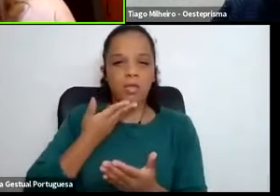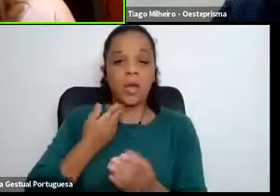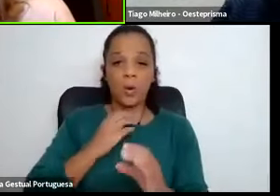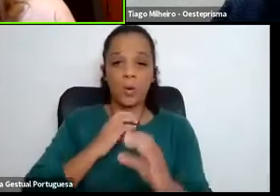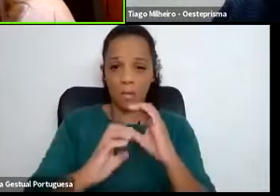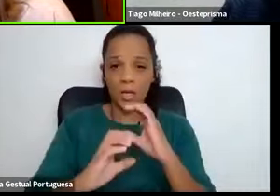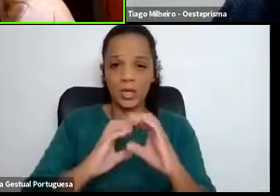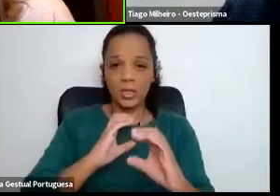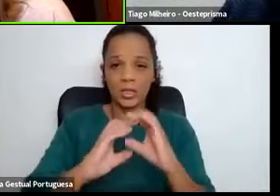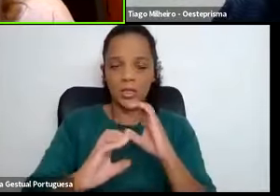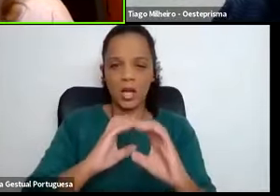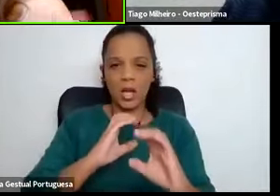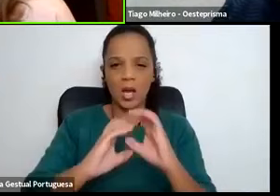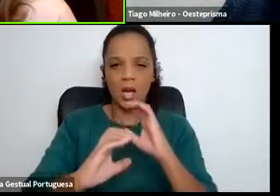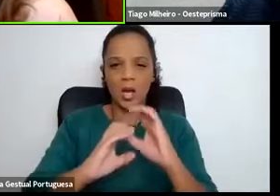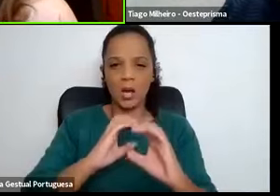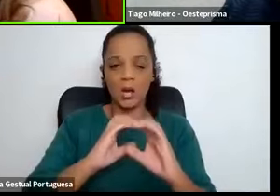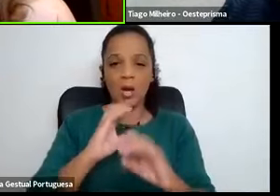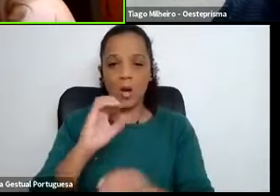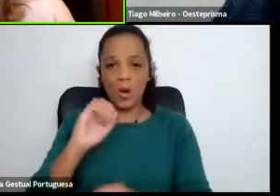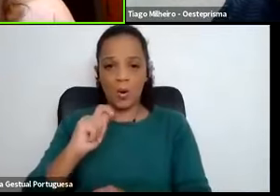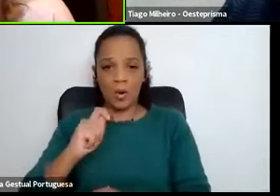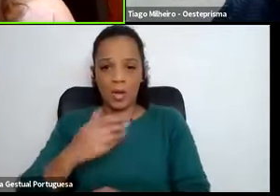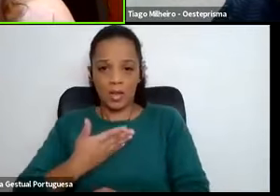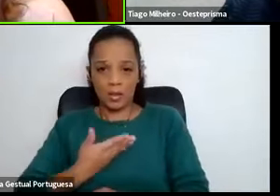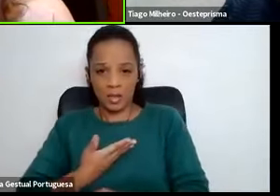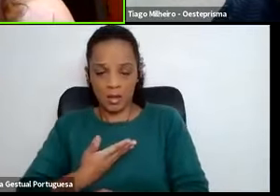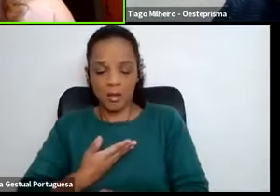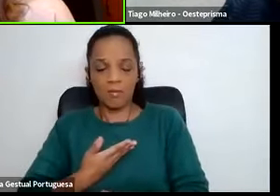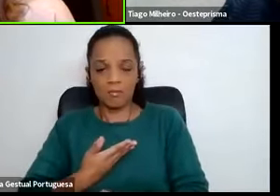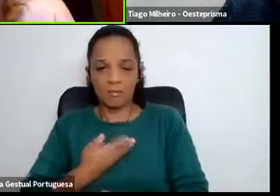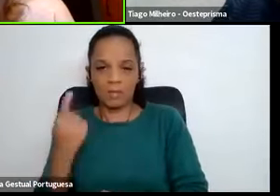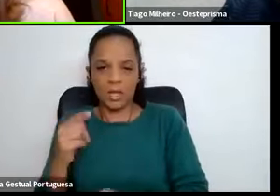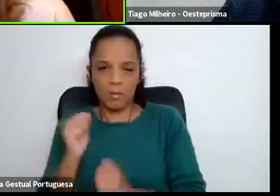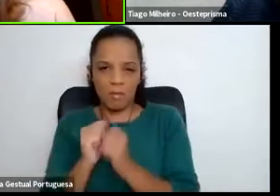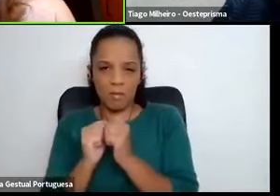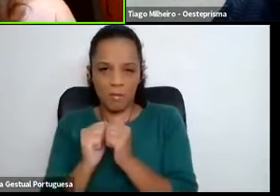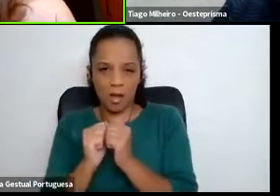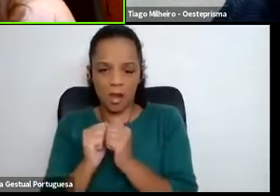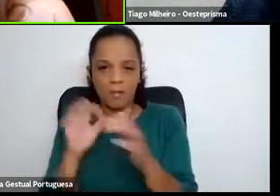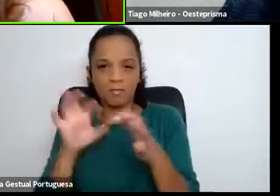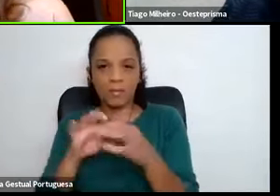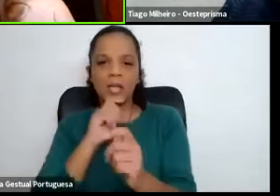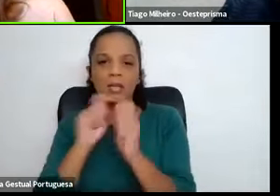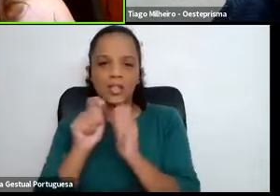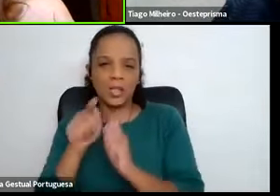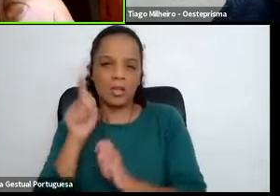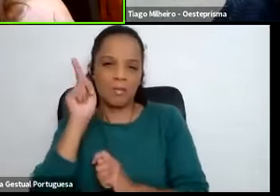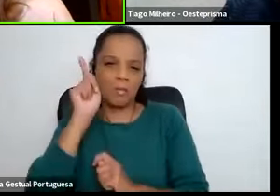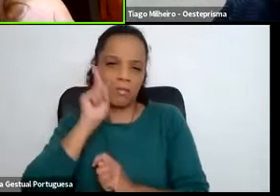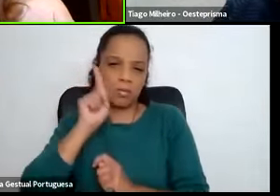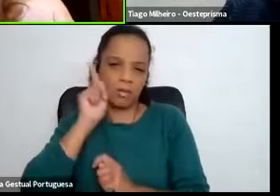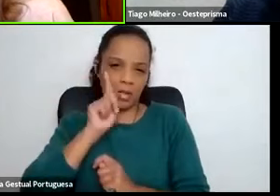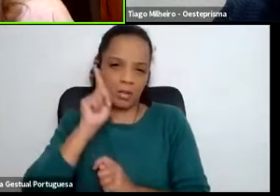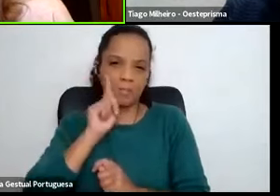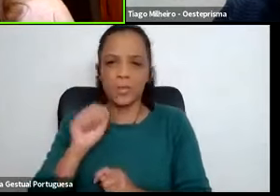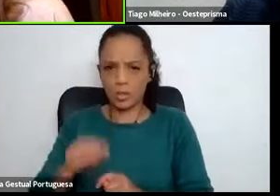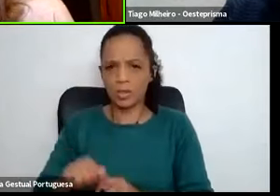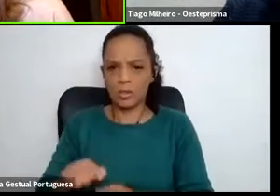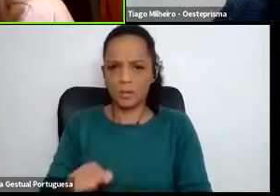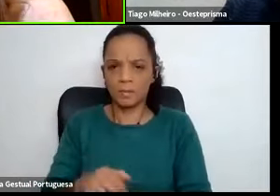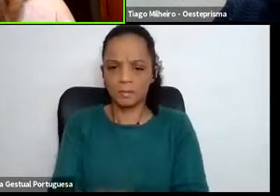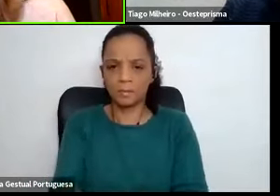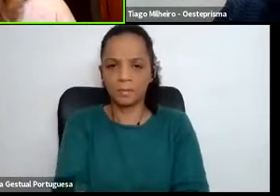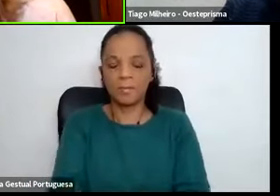que a OED teve como papel nestas entrevistas, é muito importante. Sim, sim. E